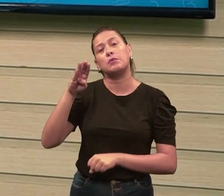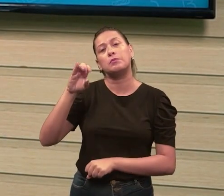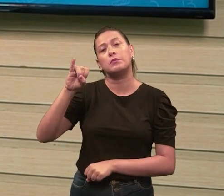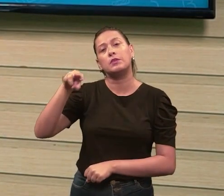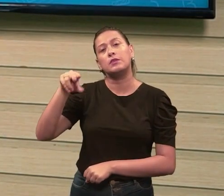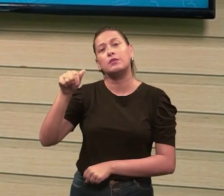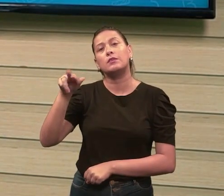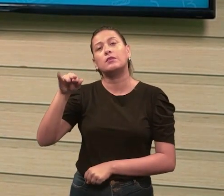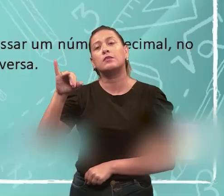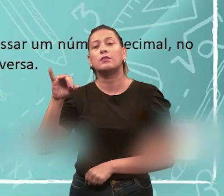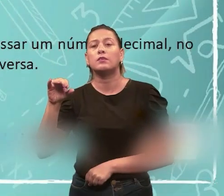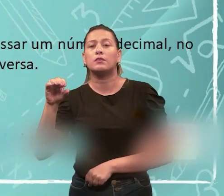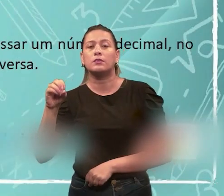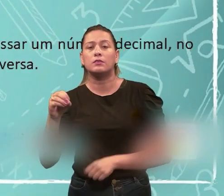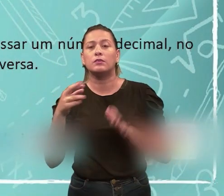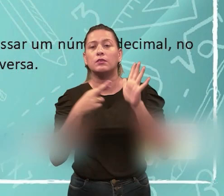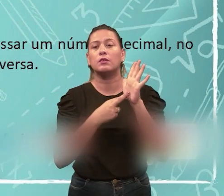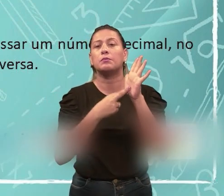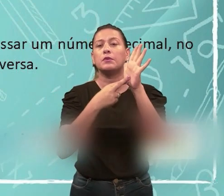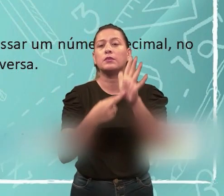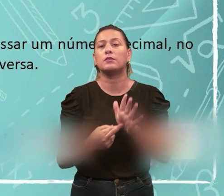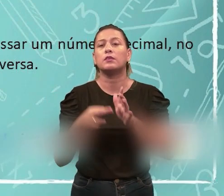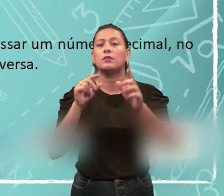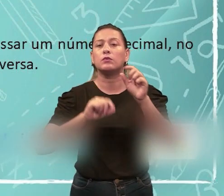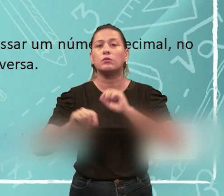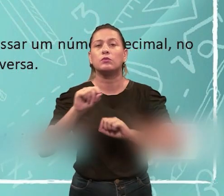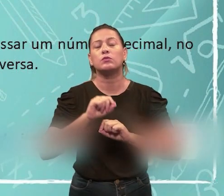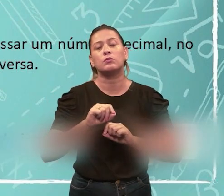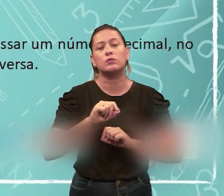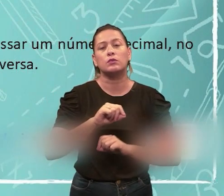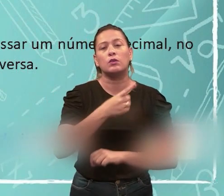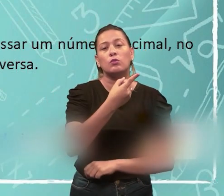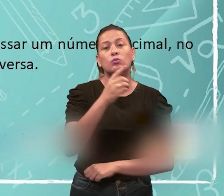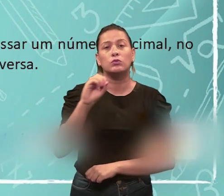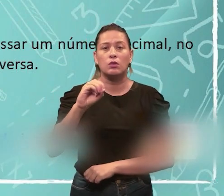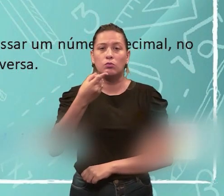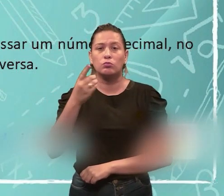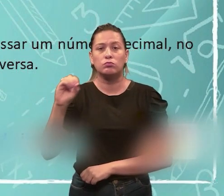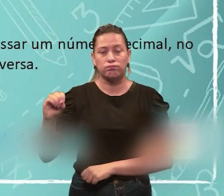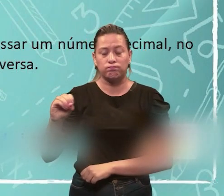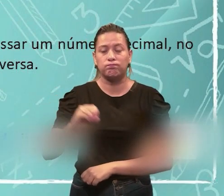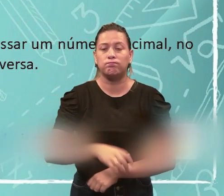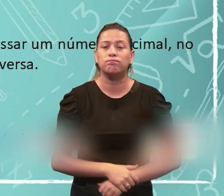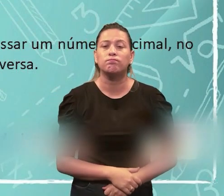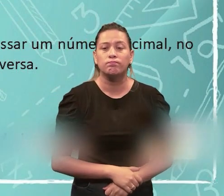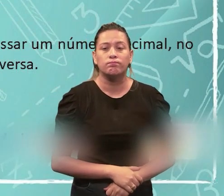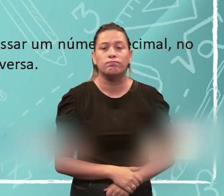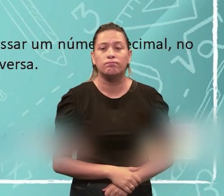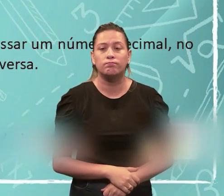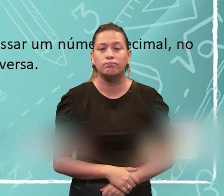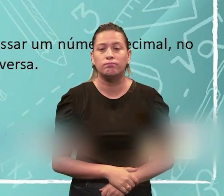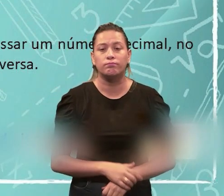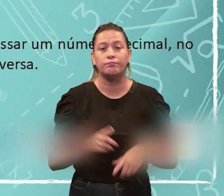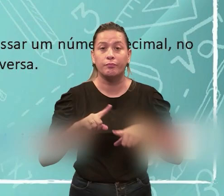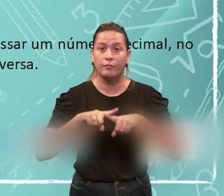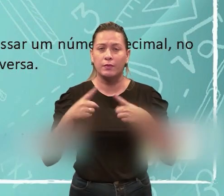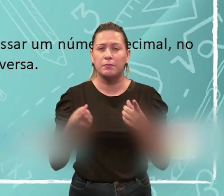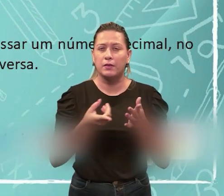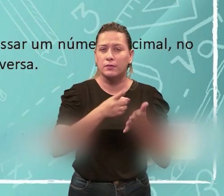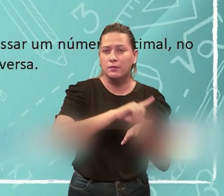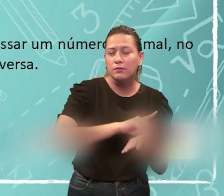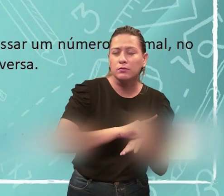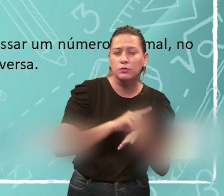né? Onde é representado somente pelo zero e pelo um, certo? Mas antes da gente entrar no sistema